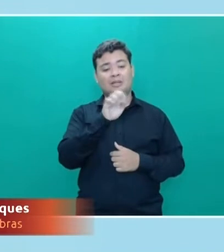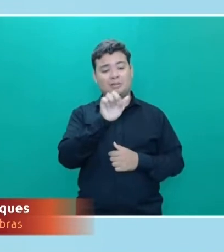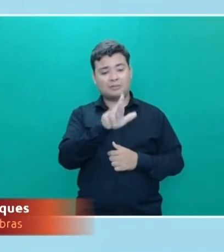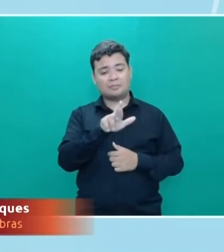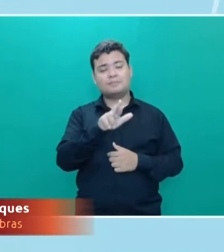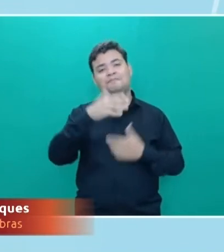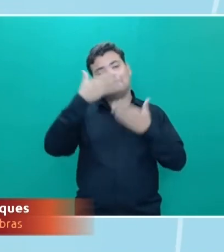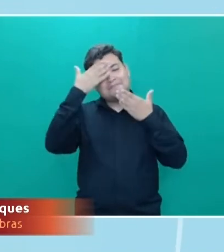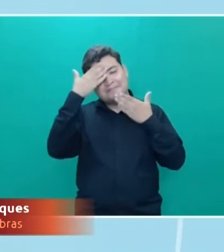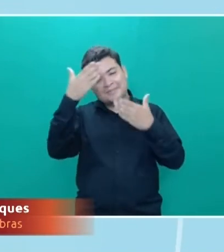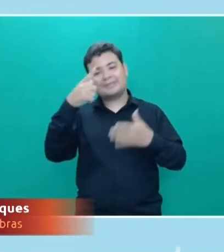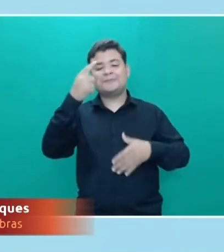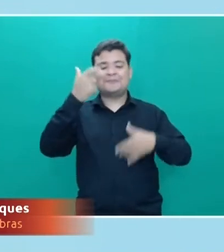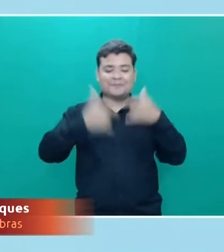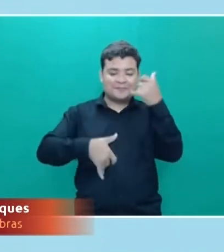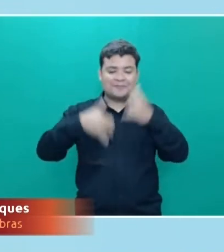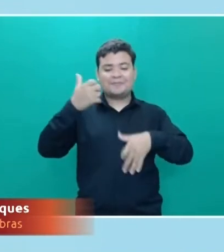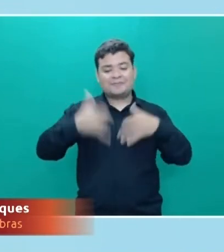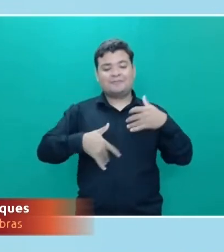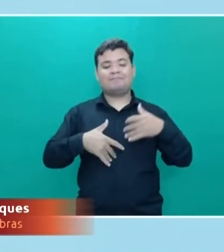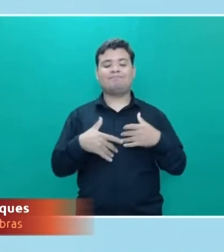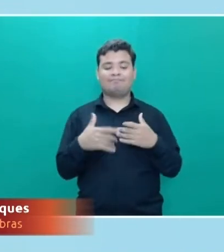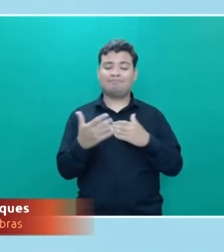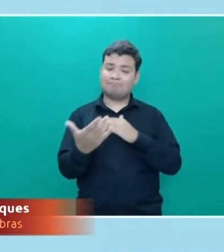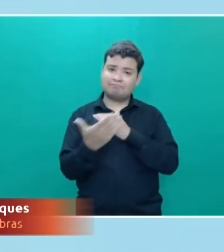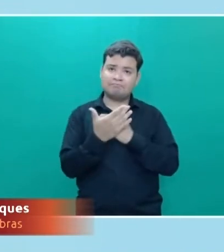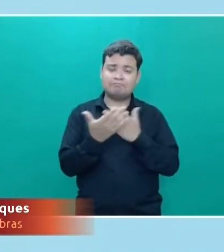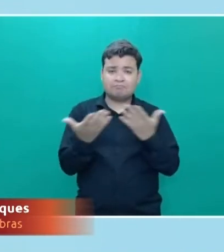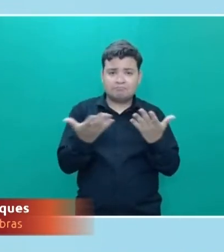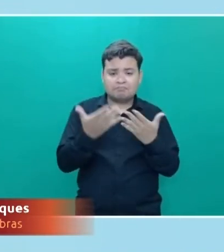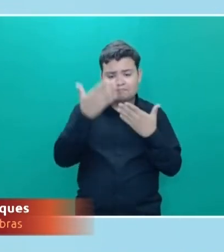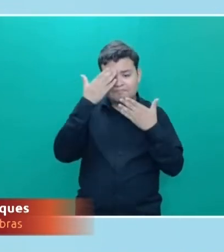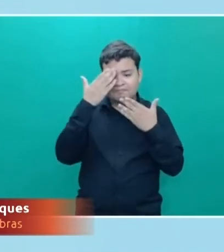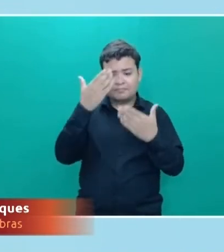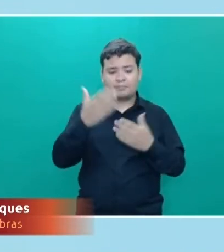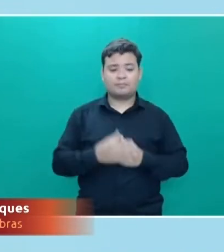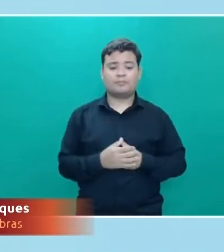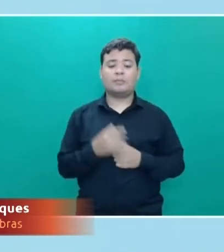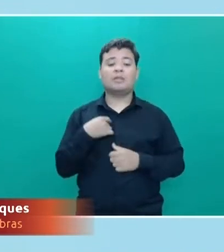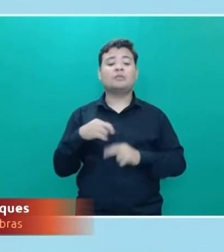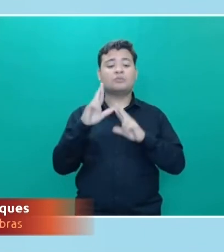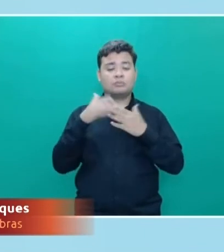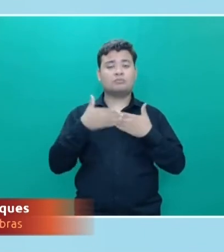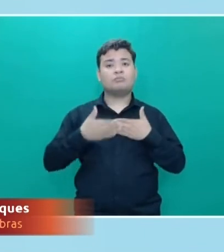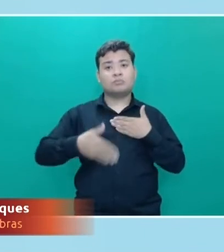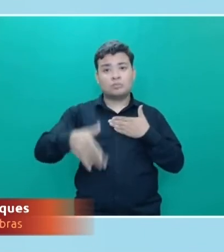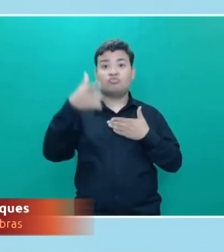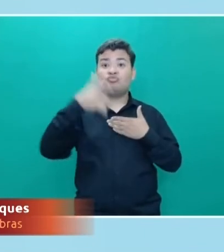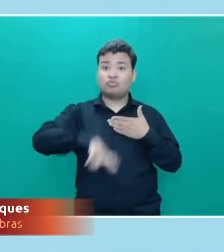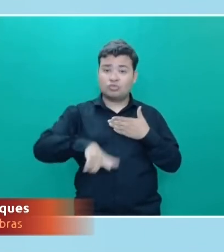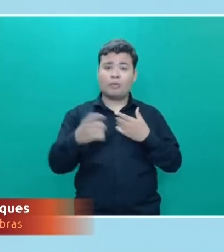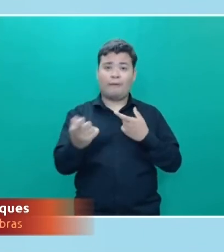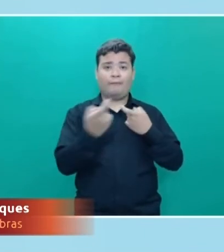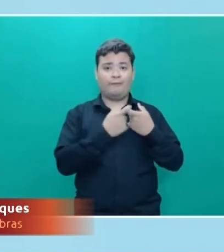esclarecimentos, pelas suas explicações no nosso programa de hoje e espero que a gente possa recebê-lo mais vezes aqui no Conexões. Seja muito bem